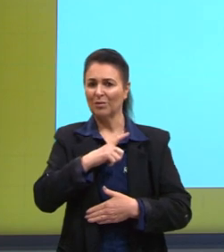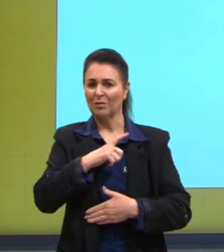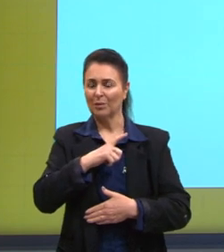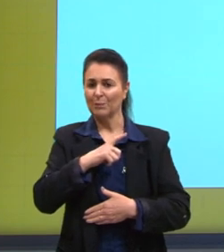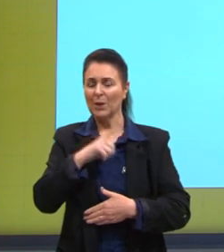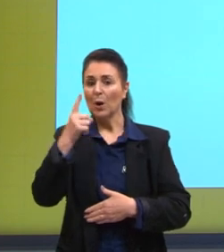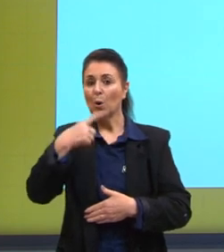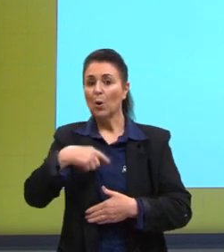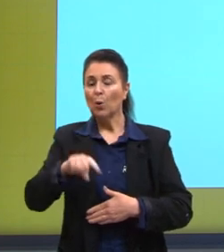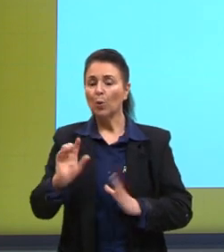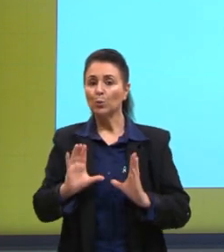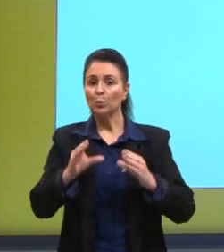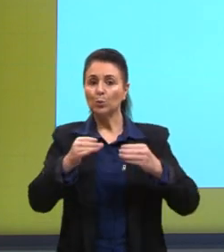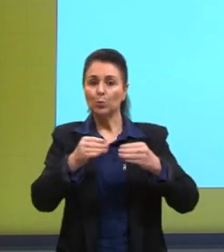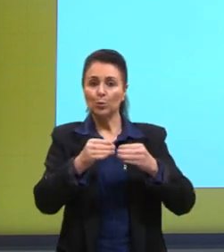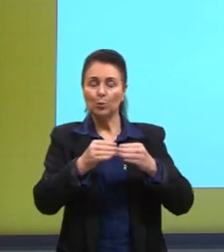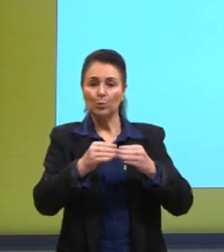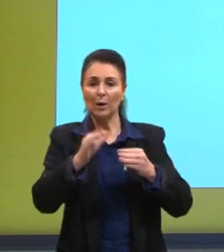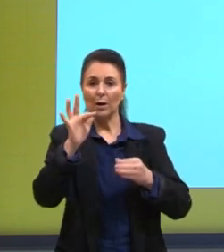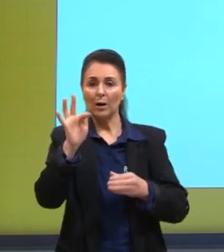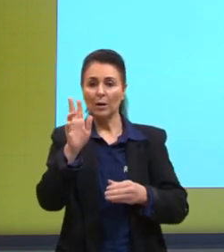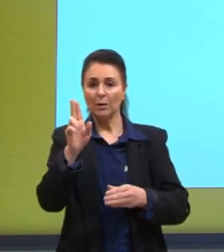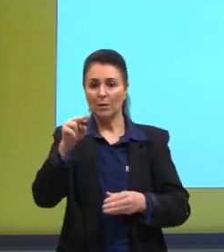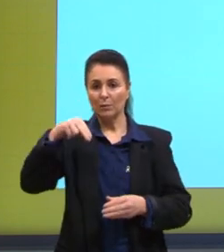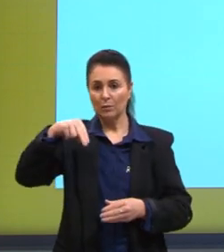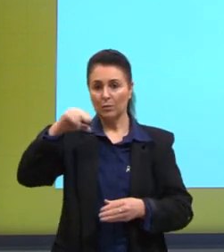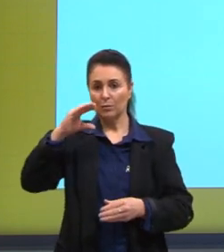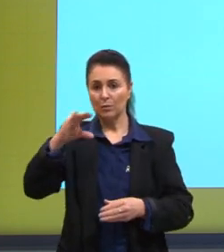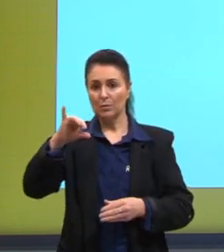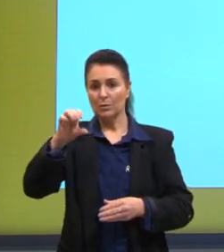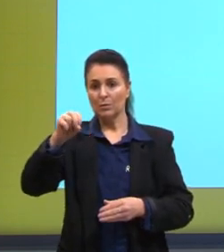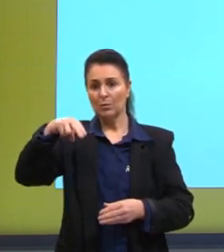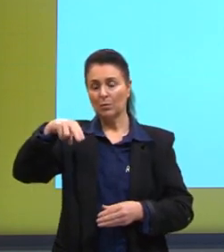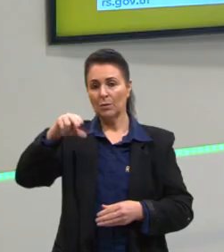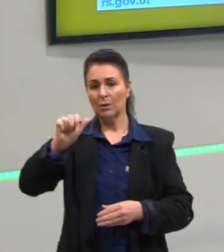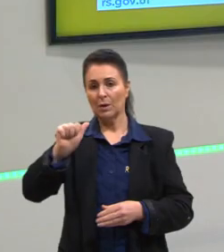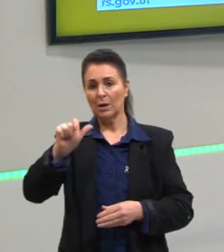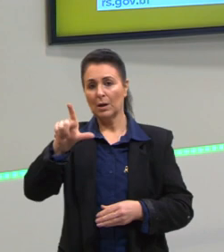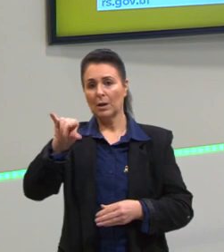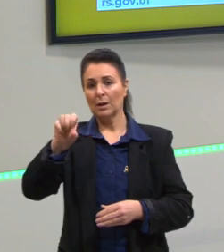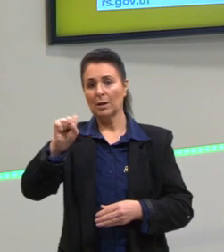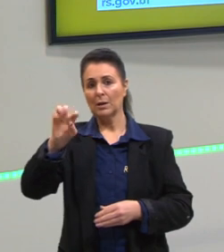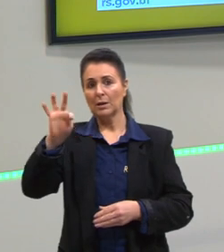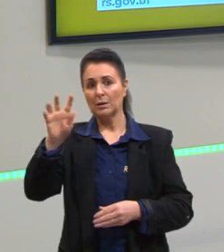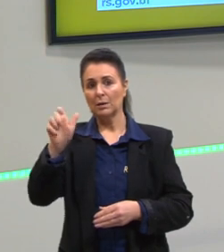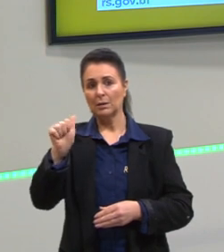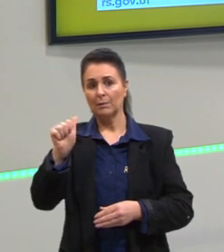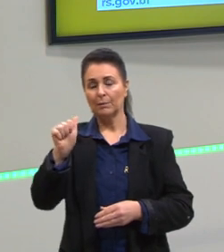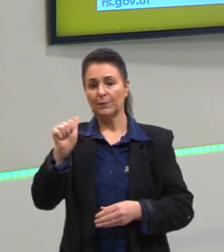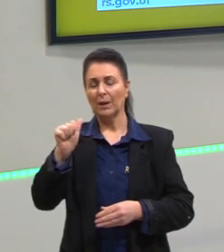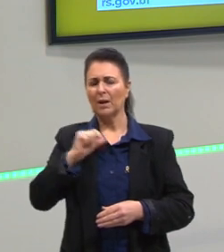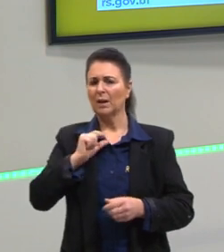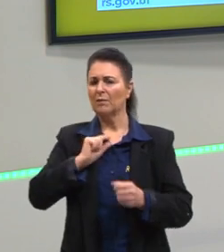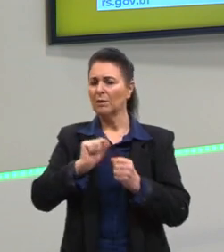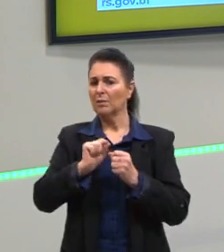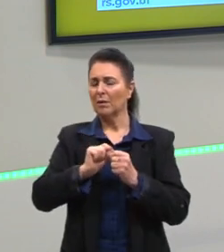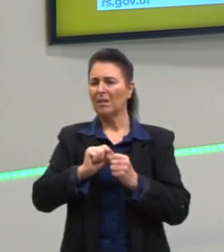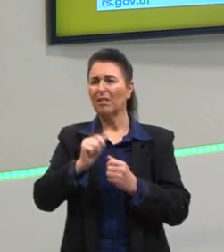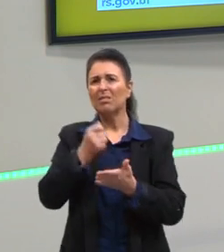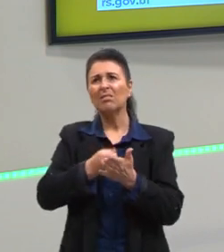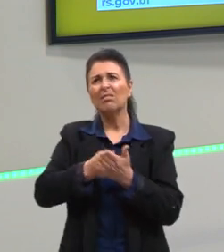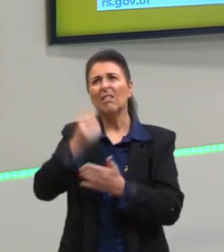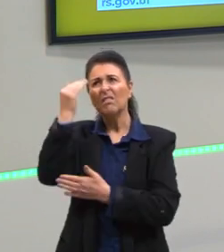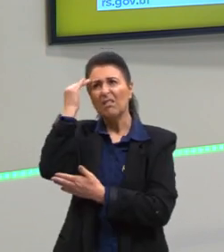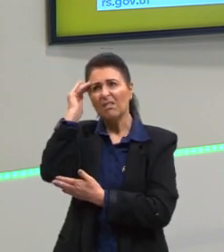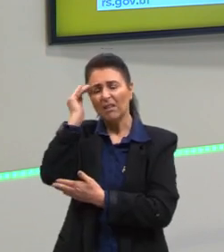Outra corrente, a funcionalista, a corrente do funcionalismo, eles vão tentar buscar e tentar entender, por